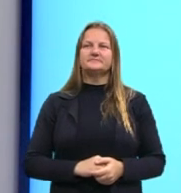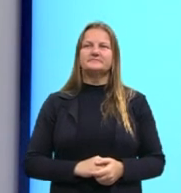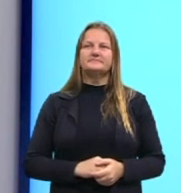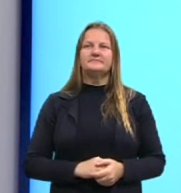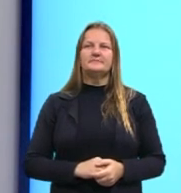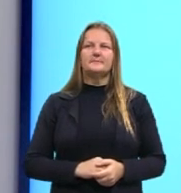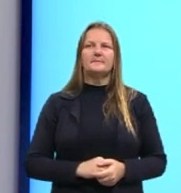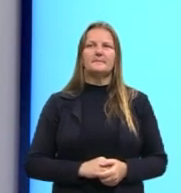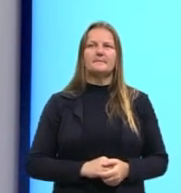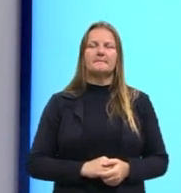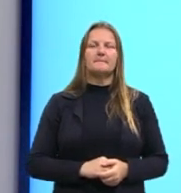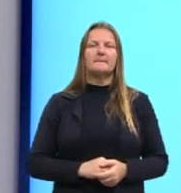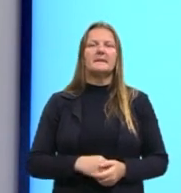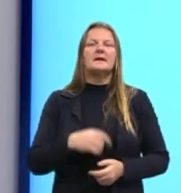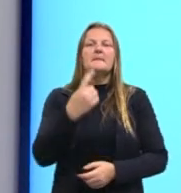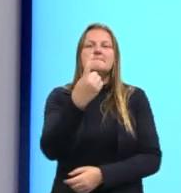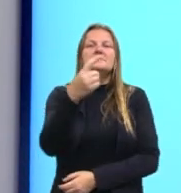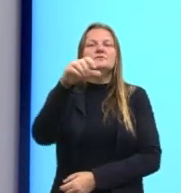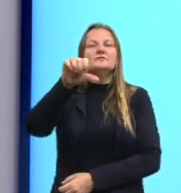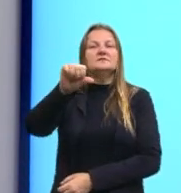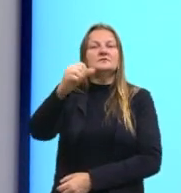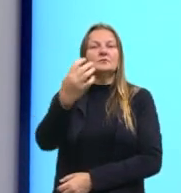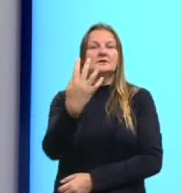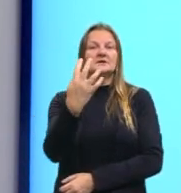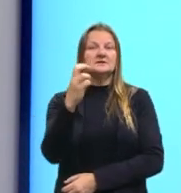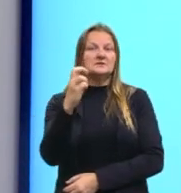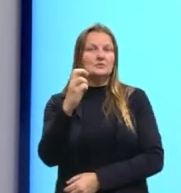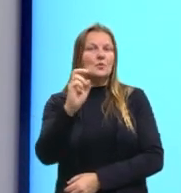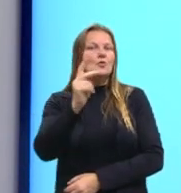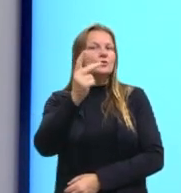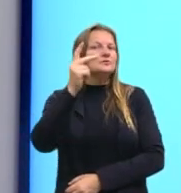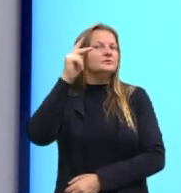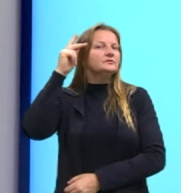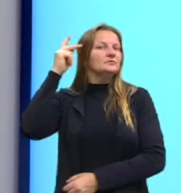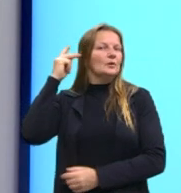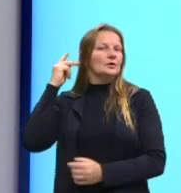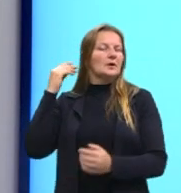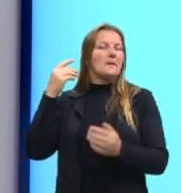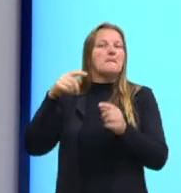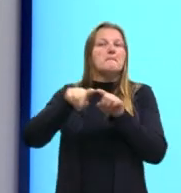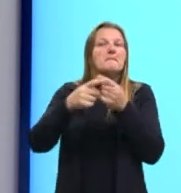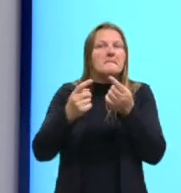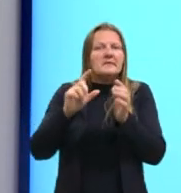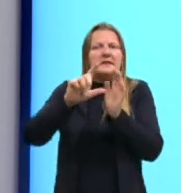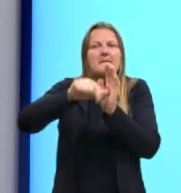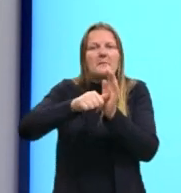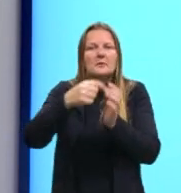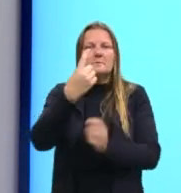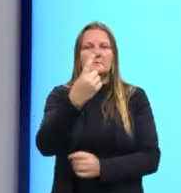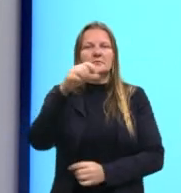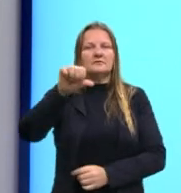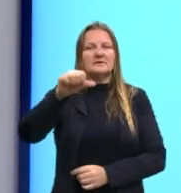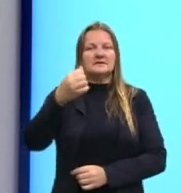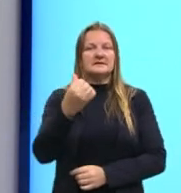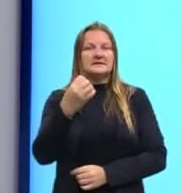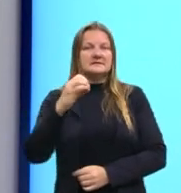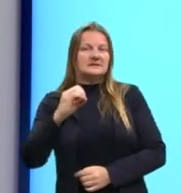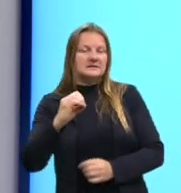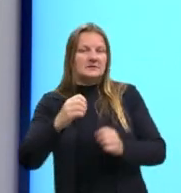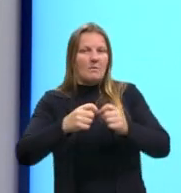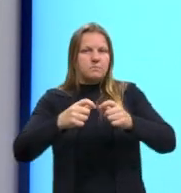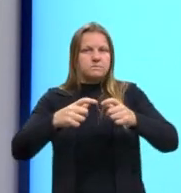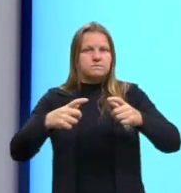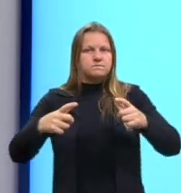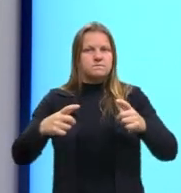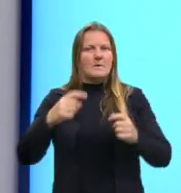-industrial, nasce em 1945, mas foi apenas em 1960, que começou o seu processo de expansão